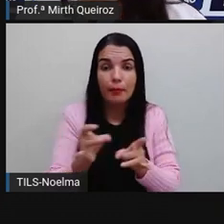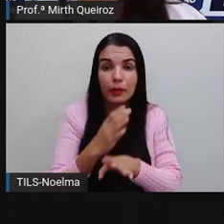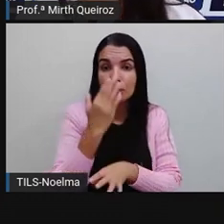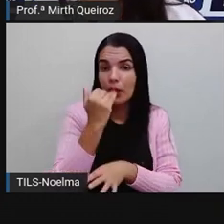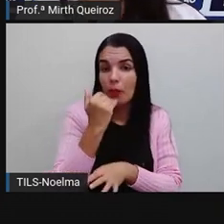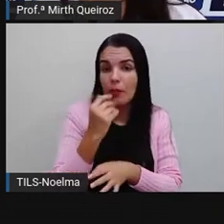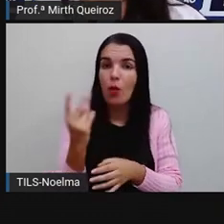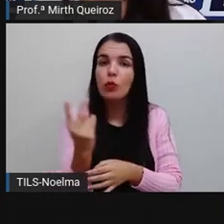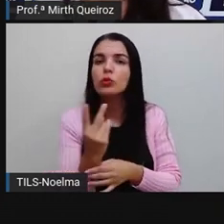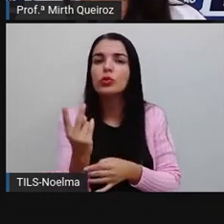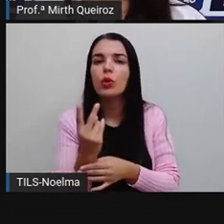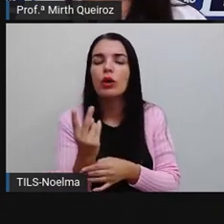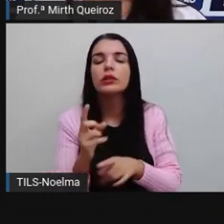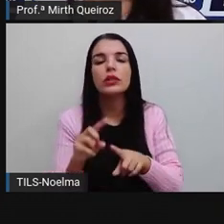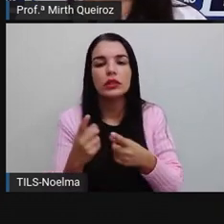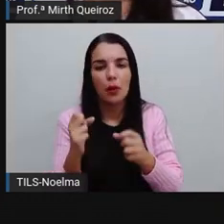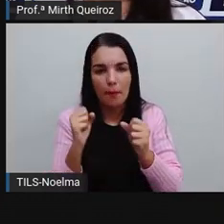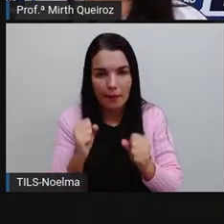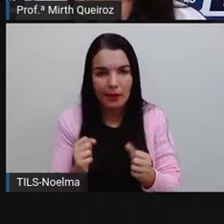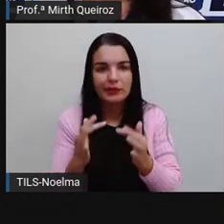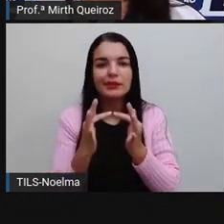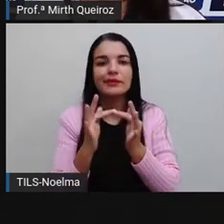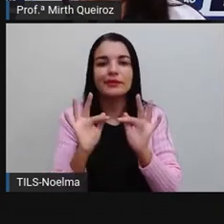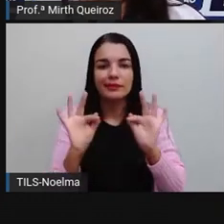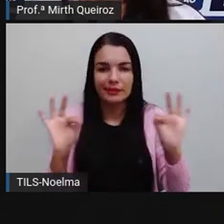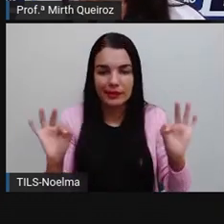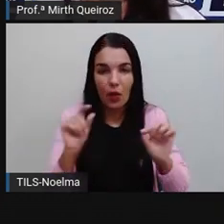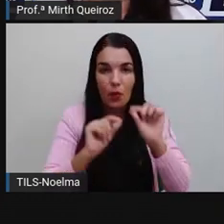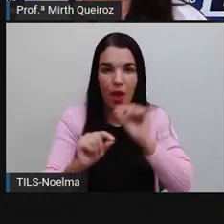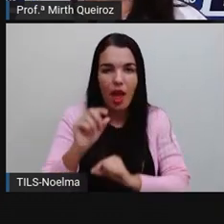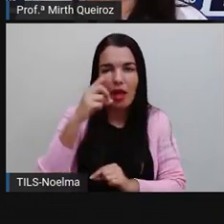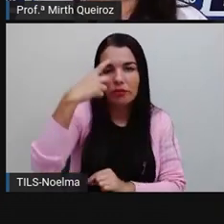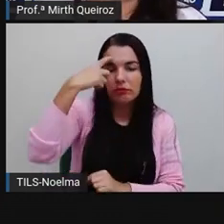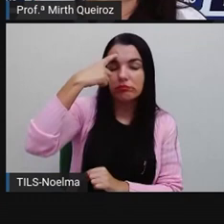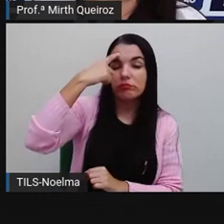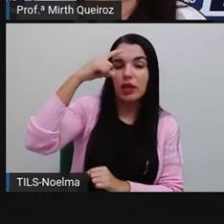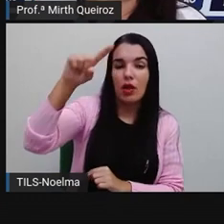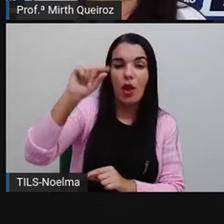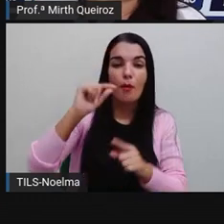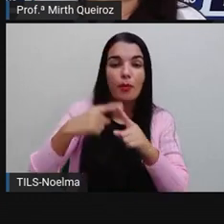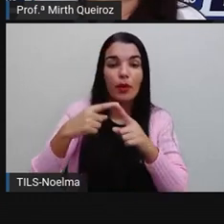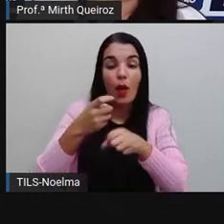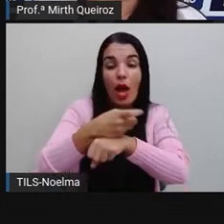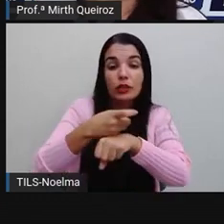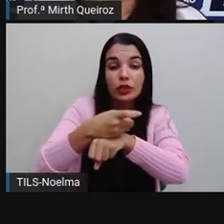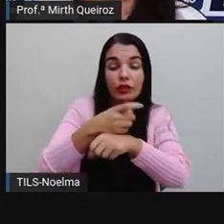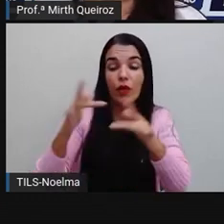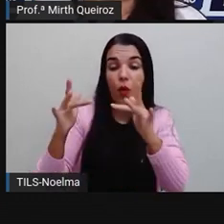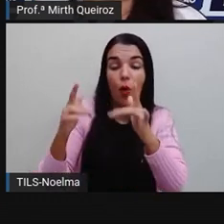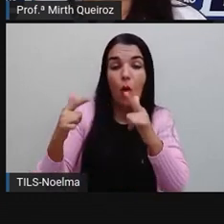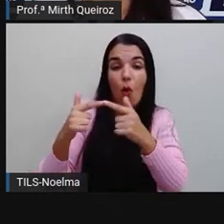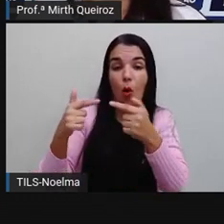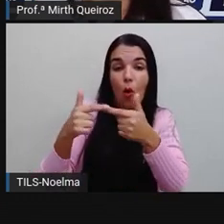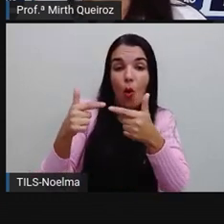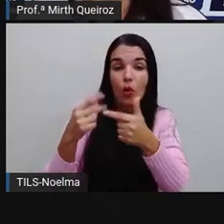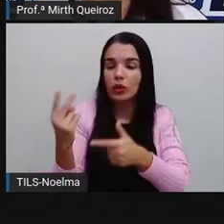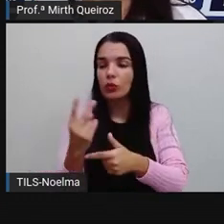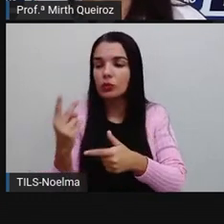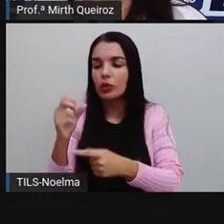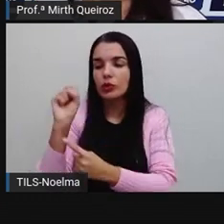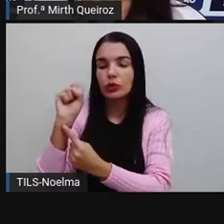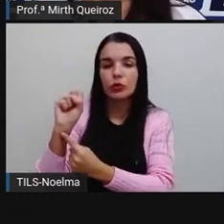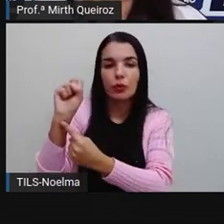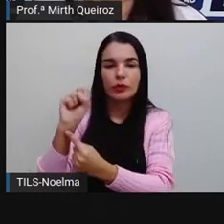dois estavam maduros. Então, nós temos aí uma concordância ideológica. O adjetivo, ele concorda com os dois substantivos